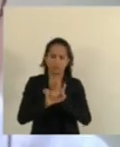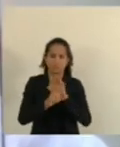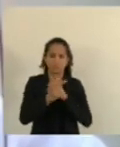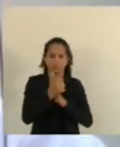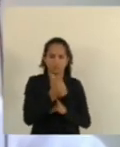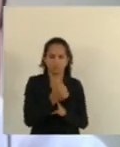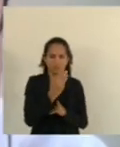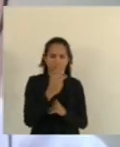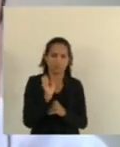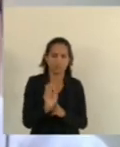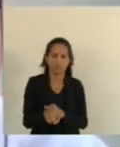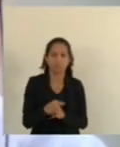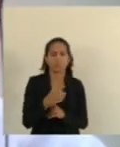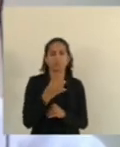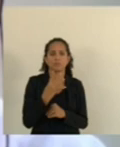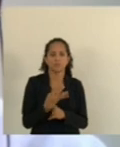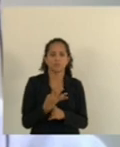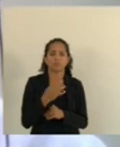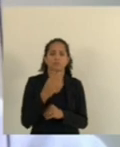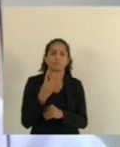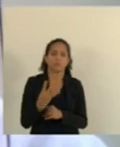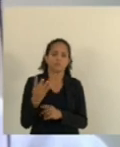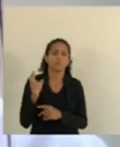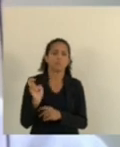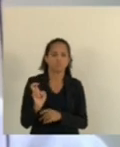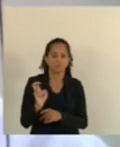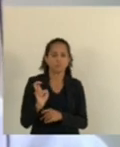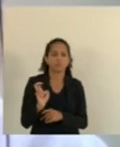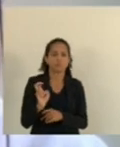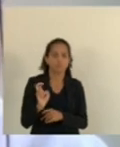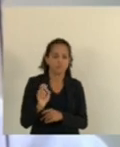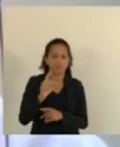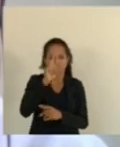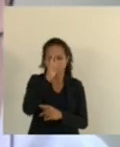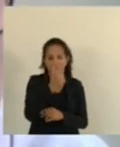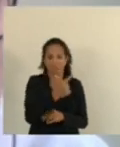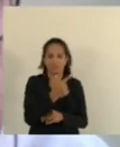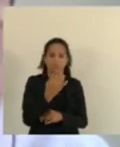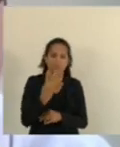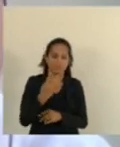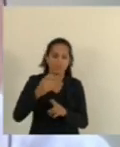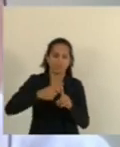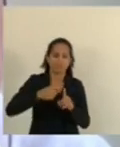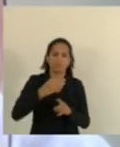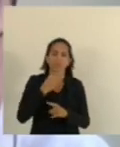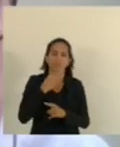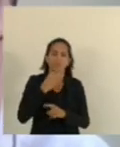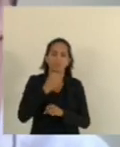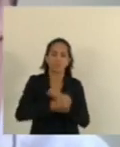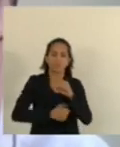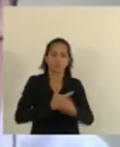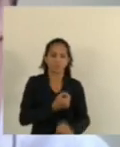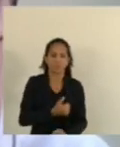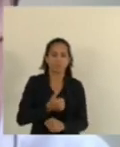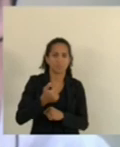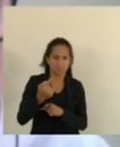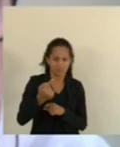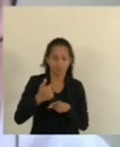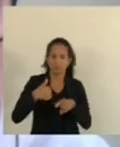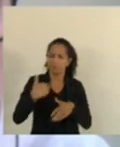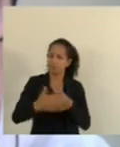13.445 De 24 de maio 2017 Que trouxe Importantes avanços